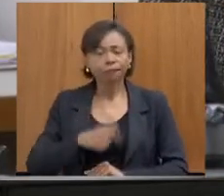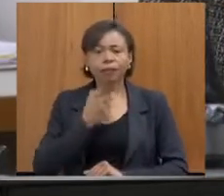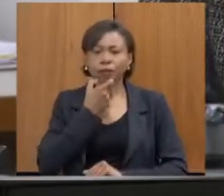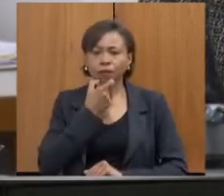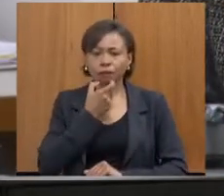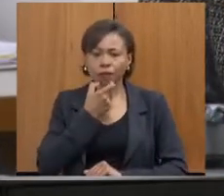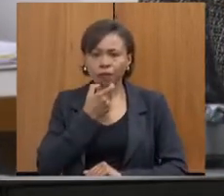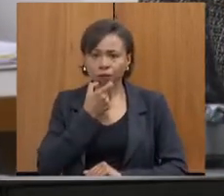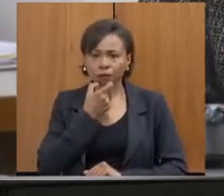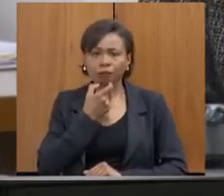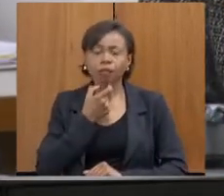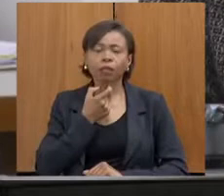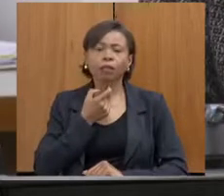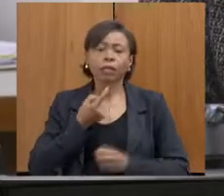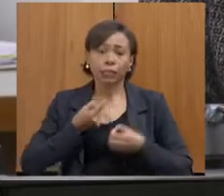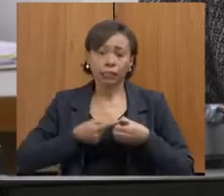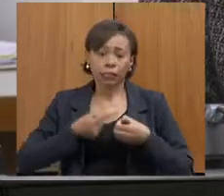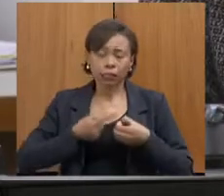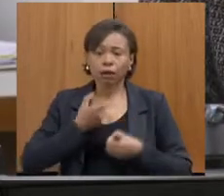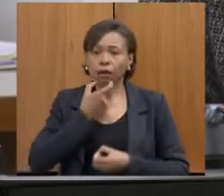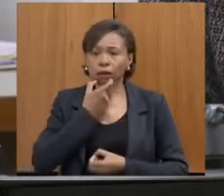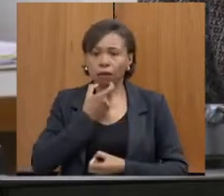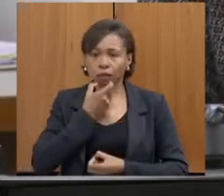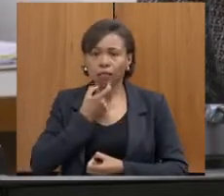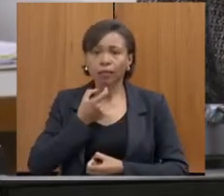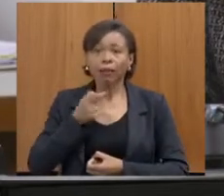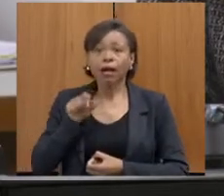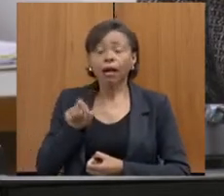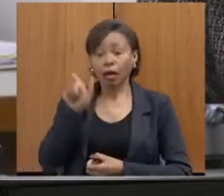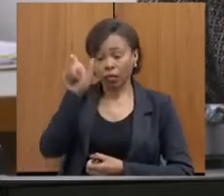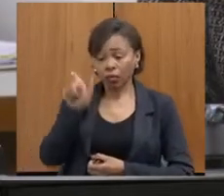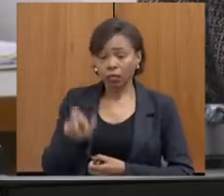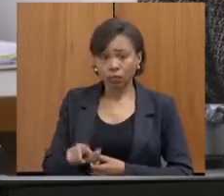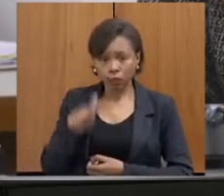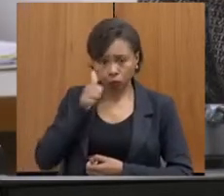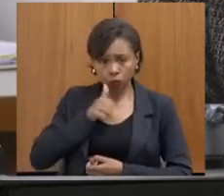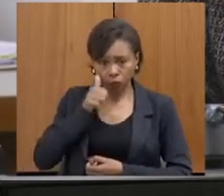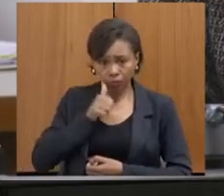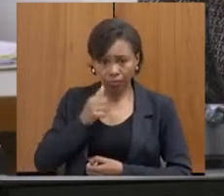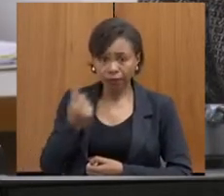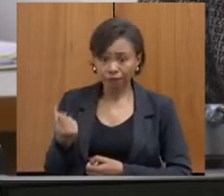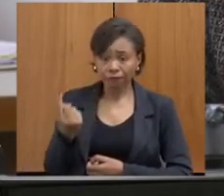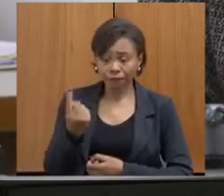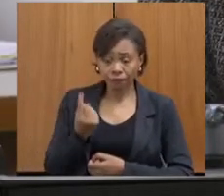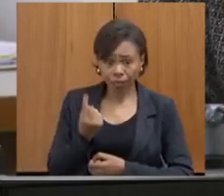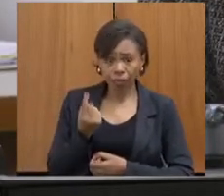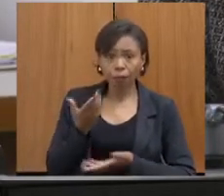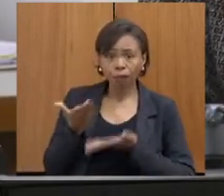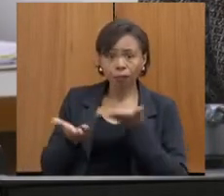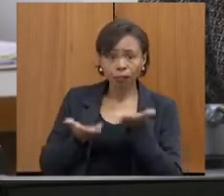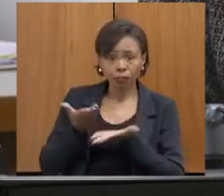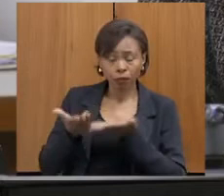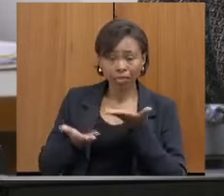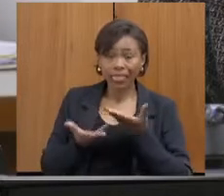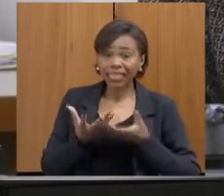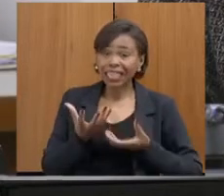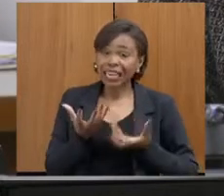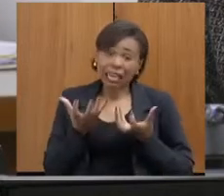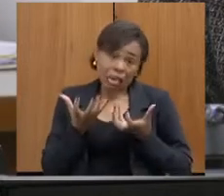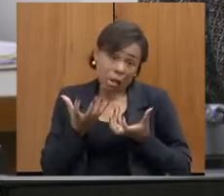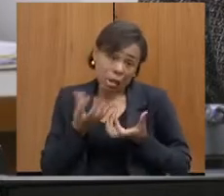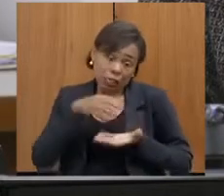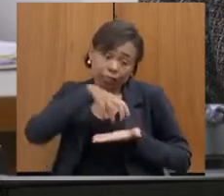no município de Nova Lima, as vítimas preferem receber o atendimento na delegacia de mulheres.